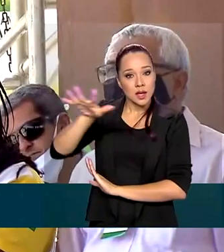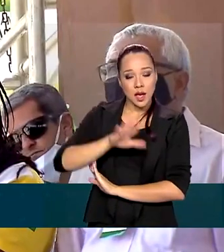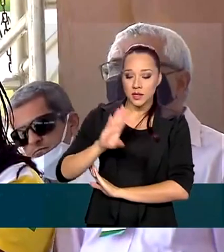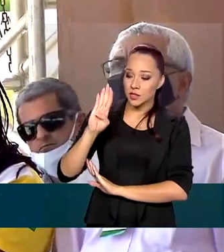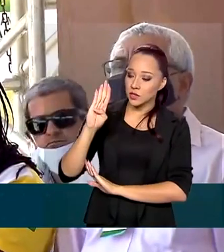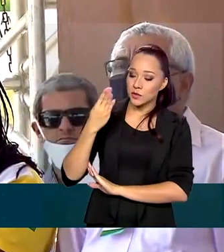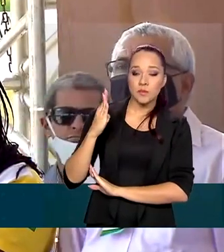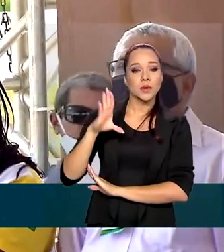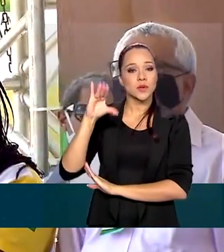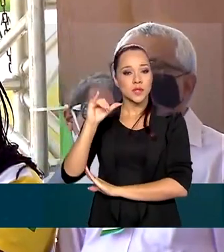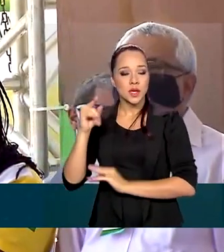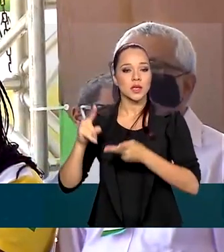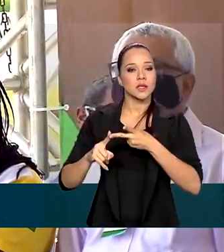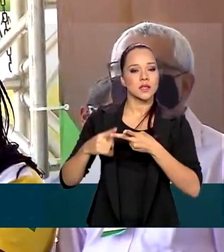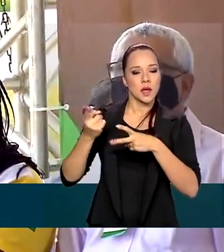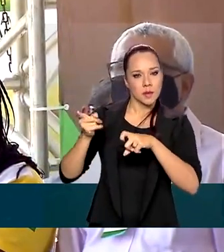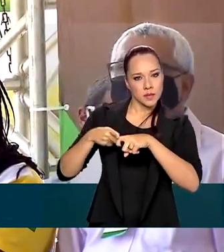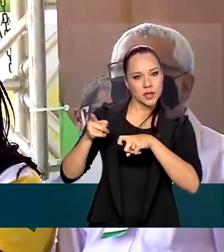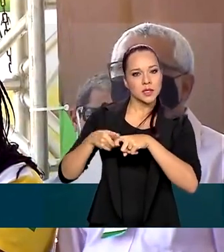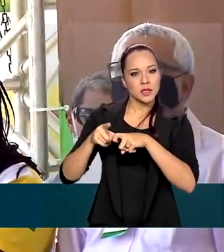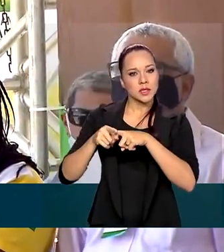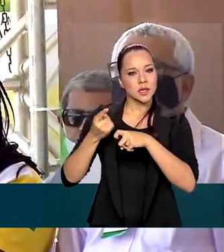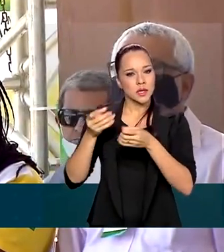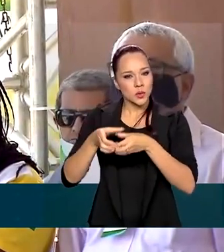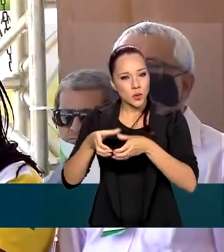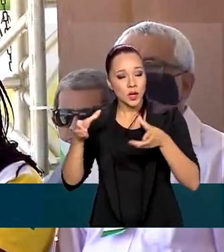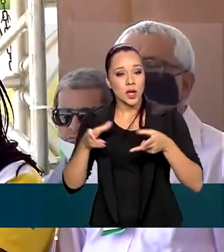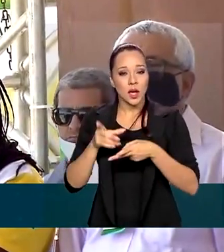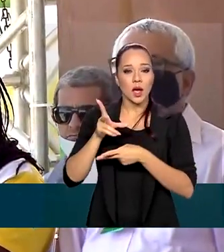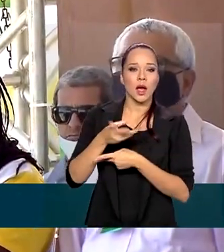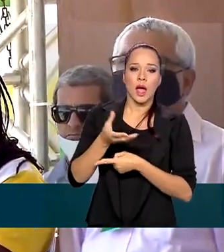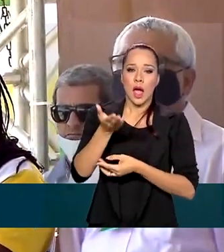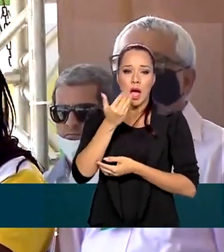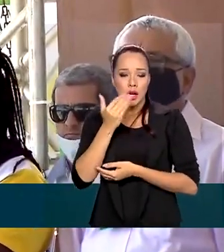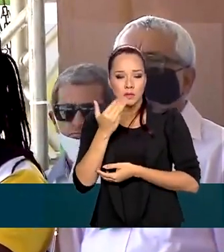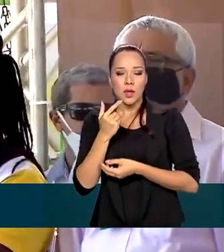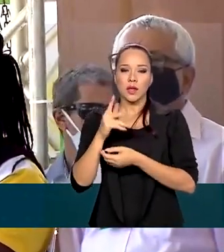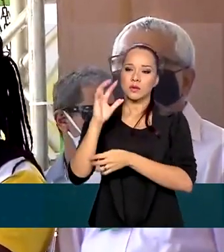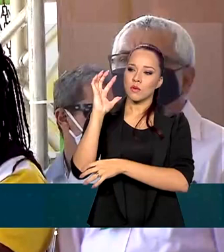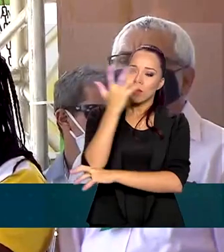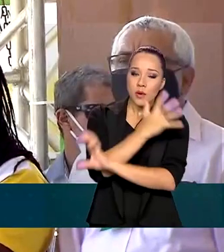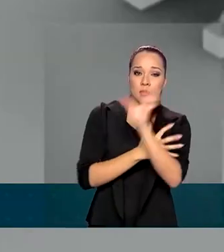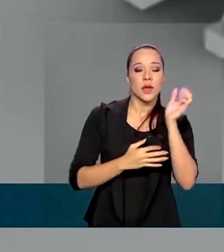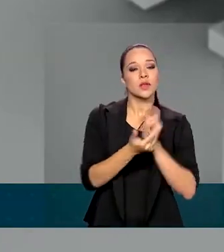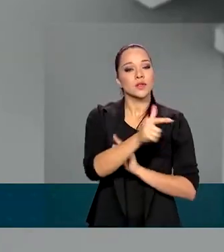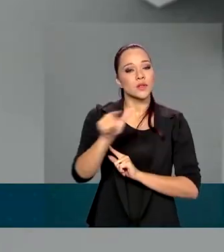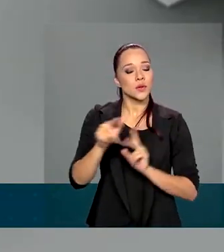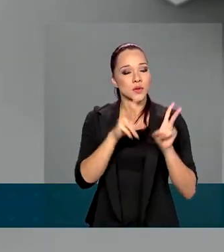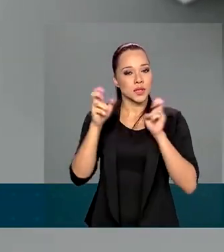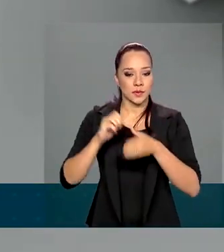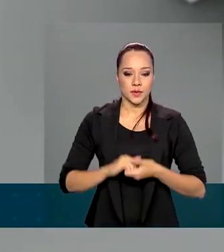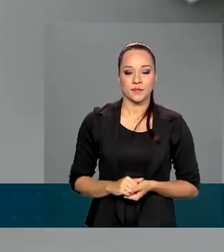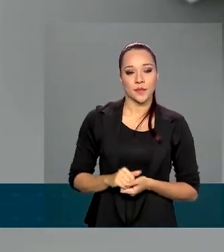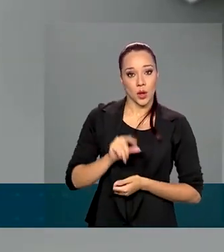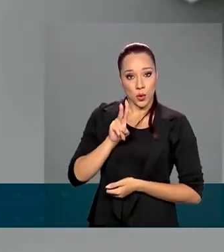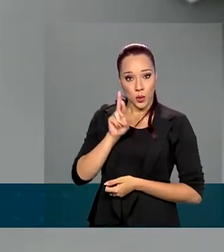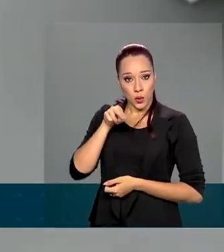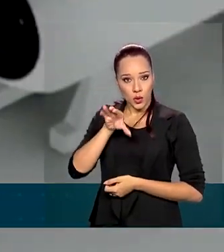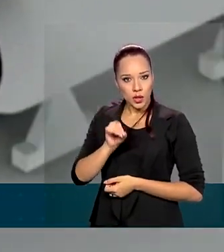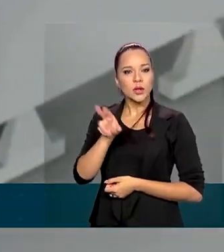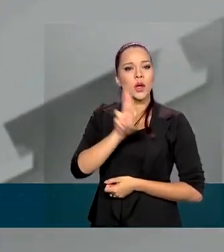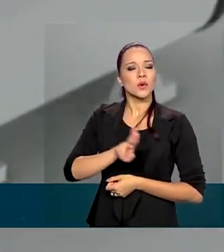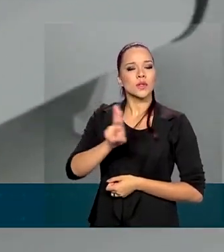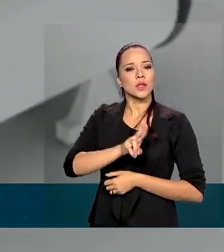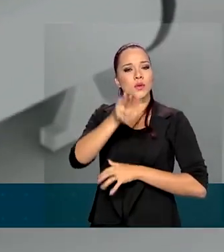biociências, medicina nuclear, radiação de alimentos, meio ambiente e outras. O urânio é usado como